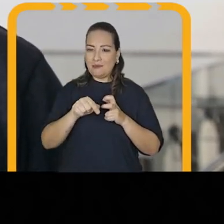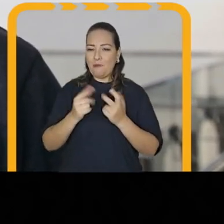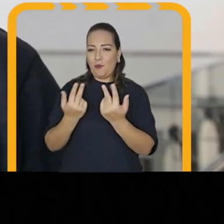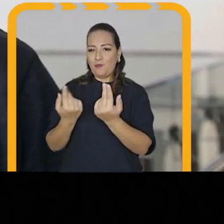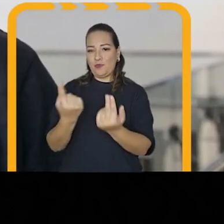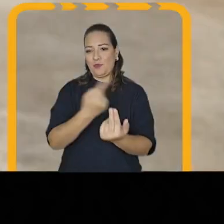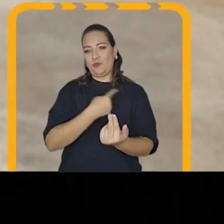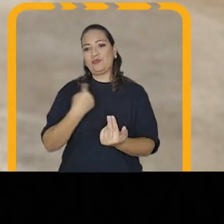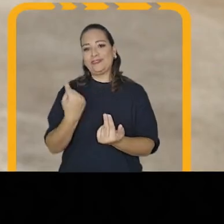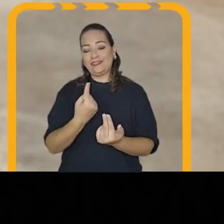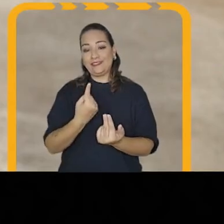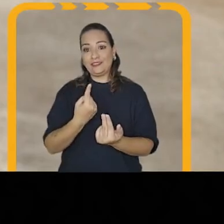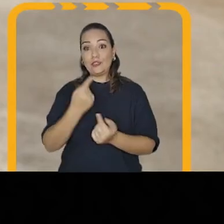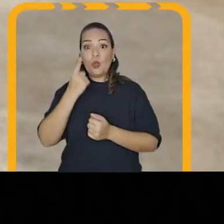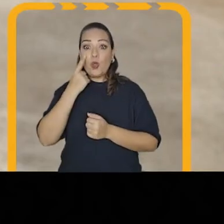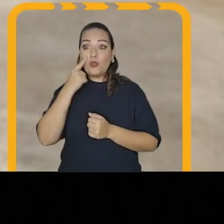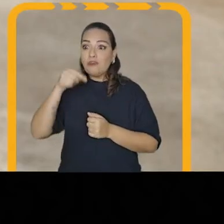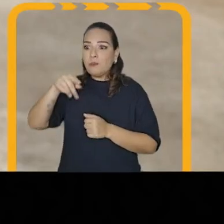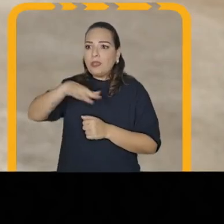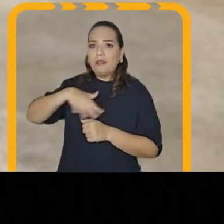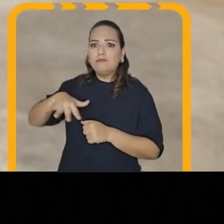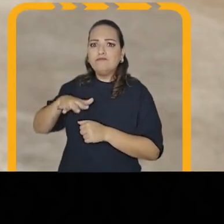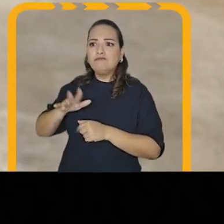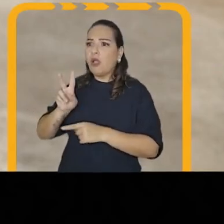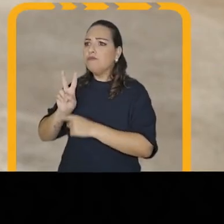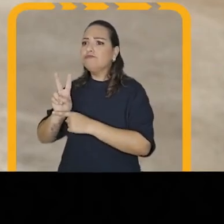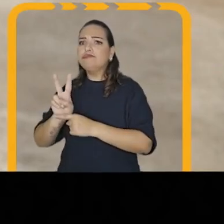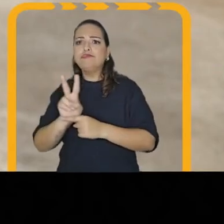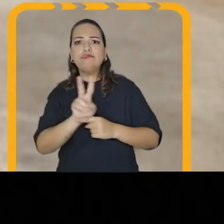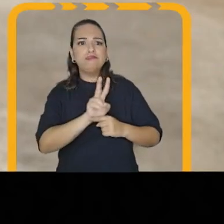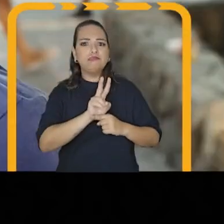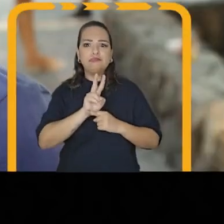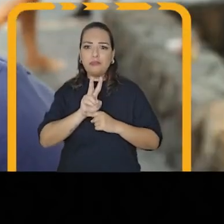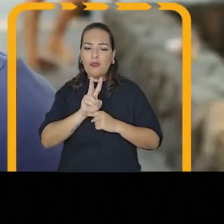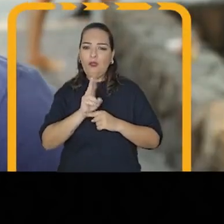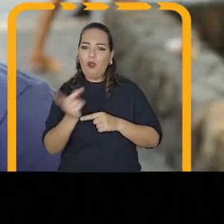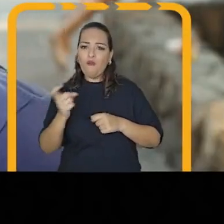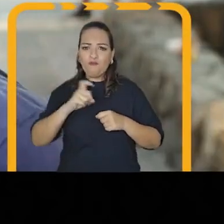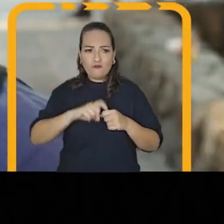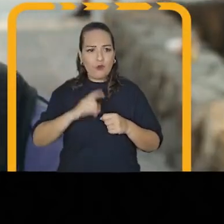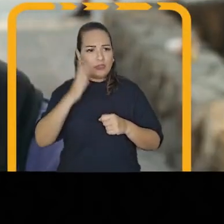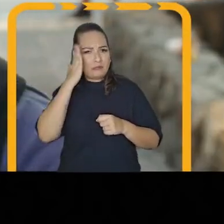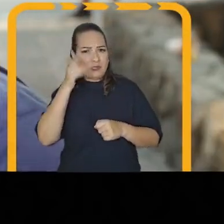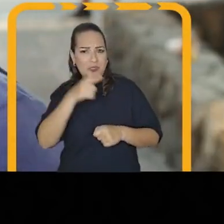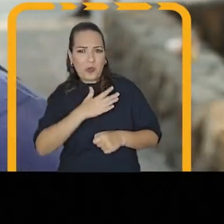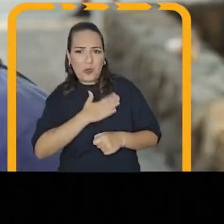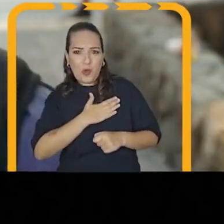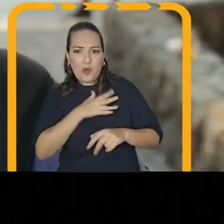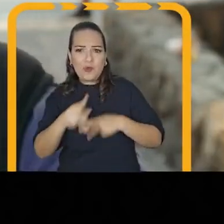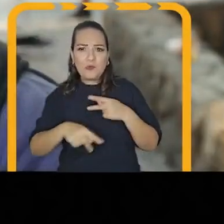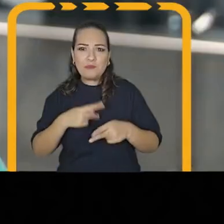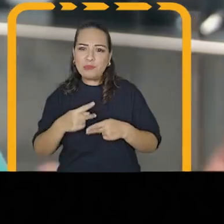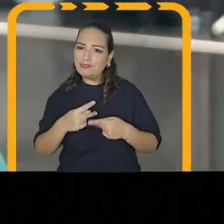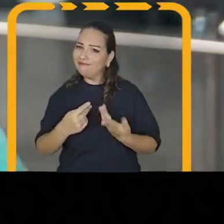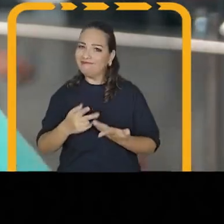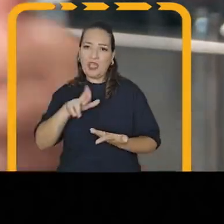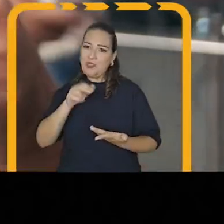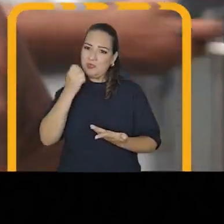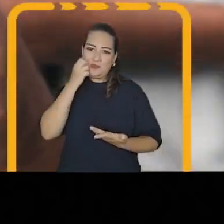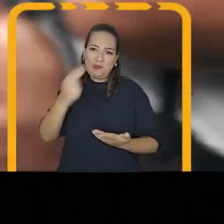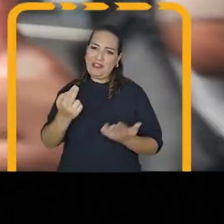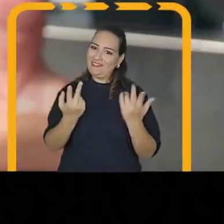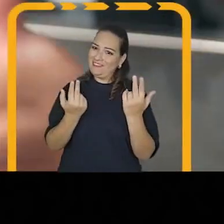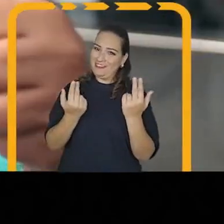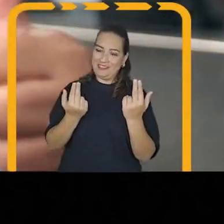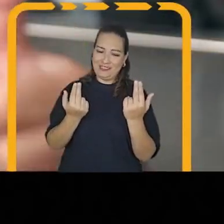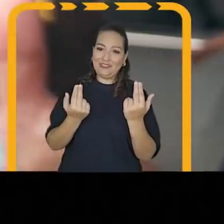fazer isso. Ele é um homem que faz. O Eduardo Paes. Eu acredito que o time que está ganhando não pode mudar não, meu chão. Dudu, estou com